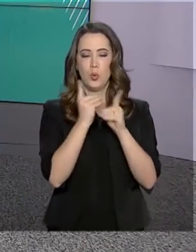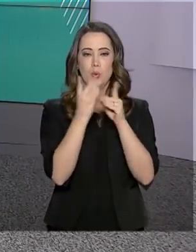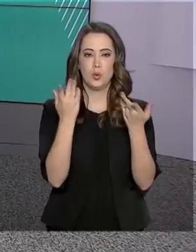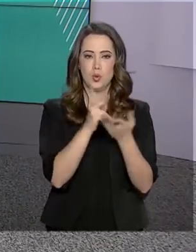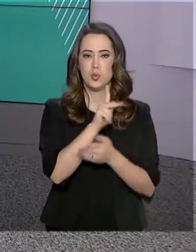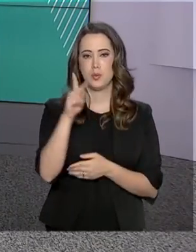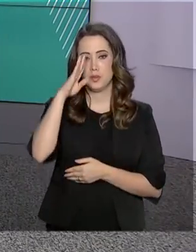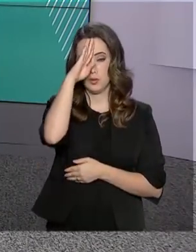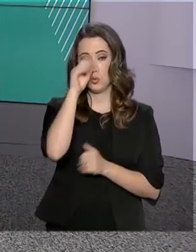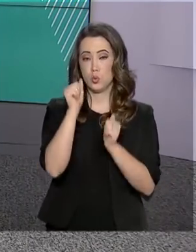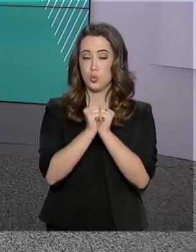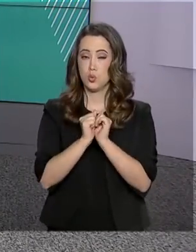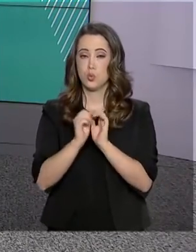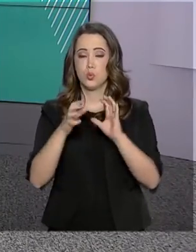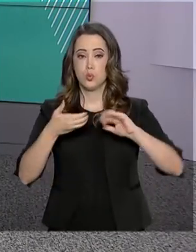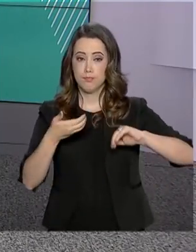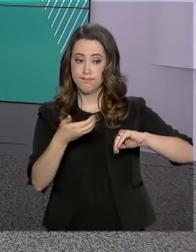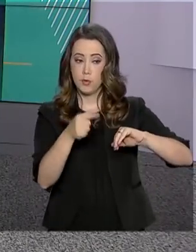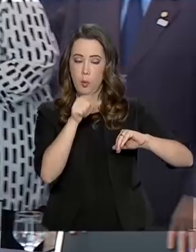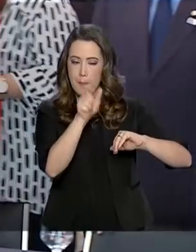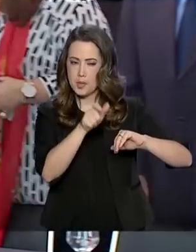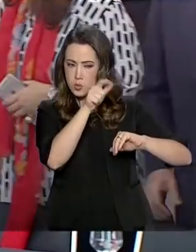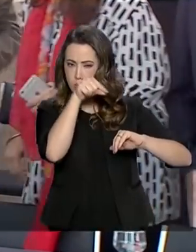com parlamentares tratou do assunto.